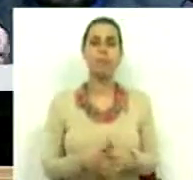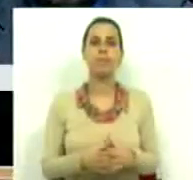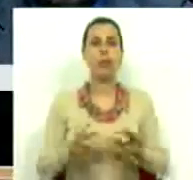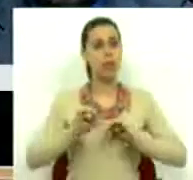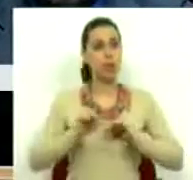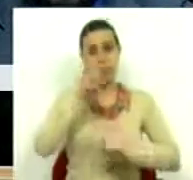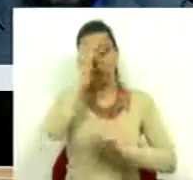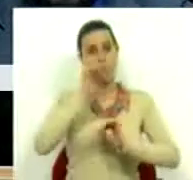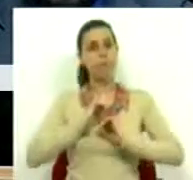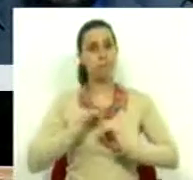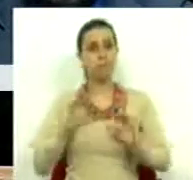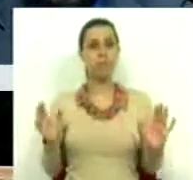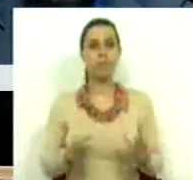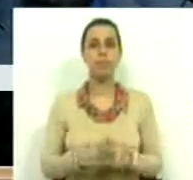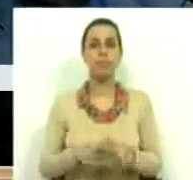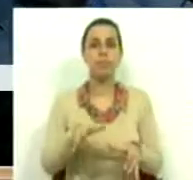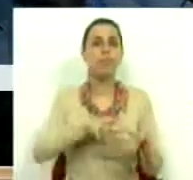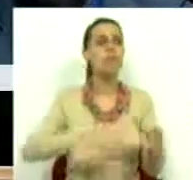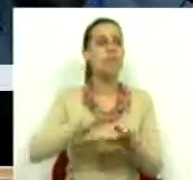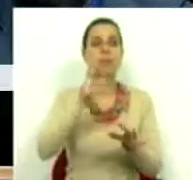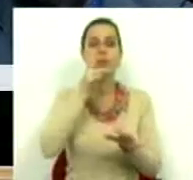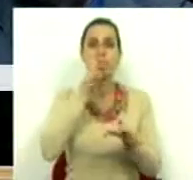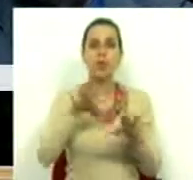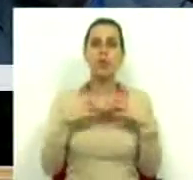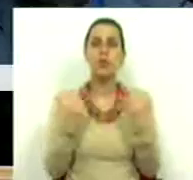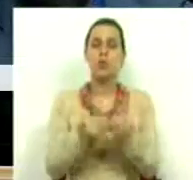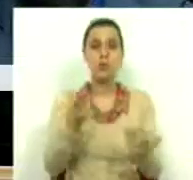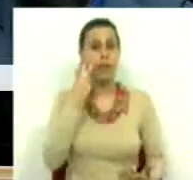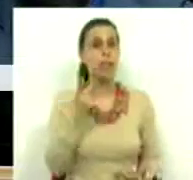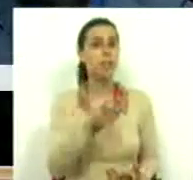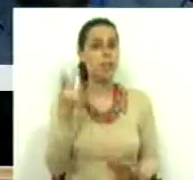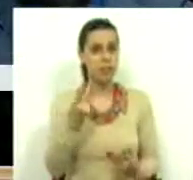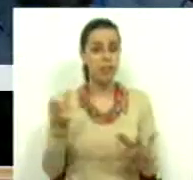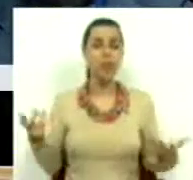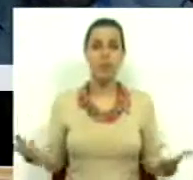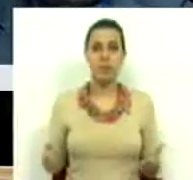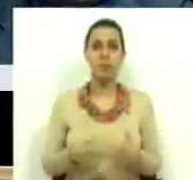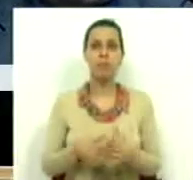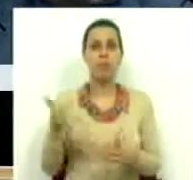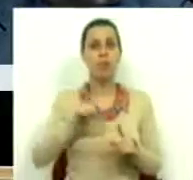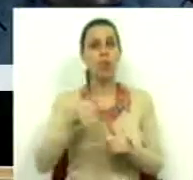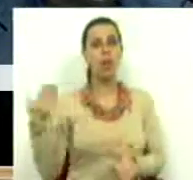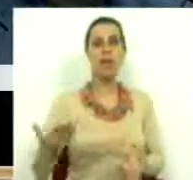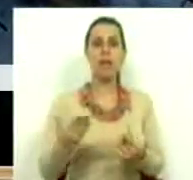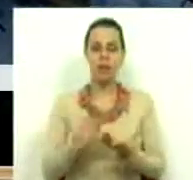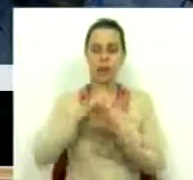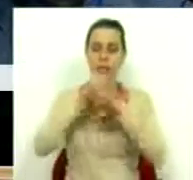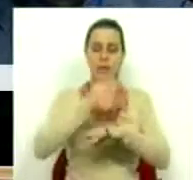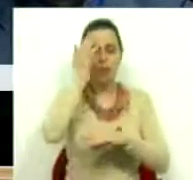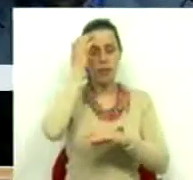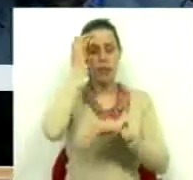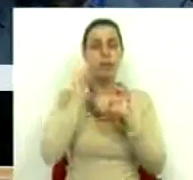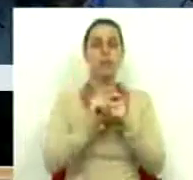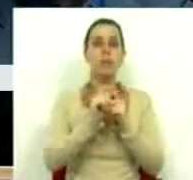do nosso ponto de vista, o clima de terror social que se vive, nomeadamente no direito e no acesso às